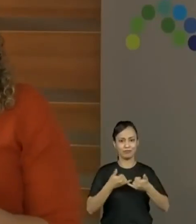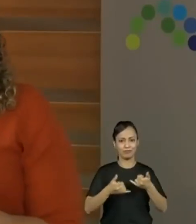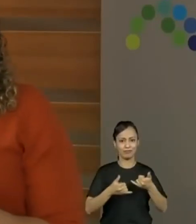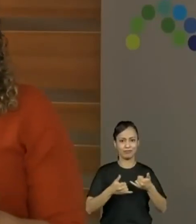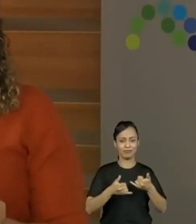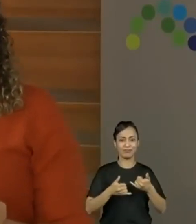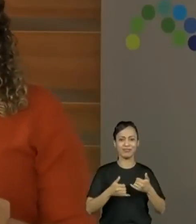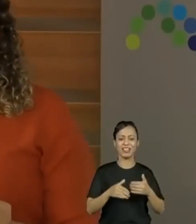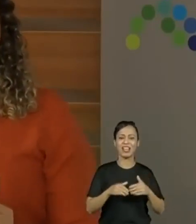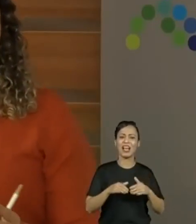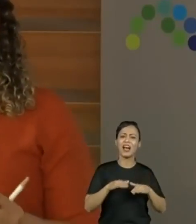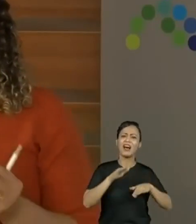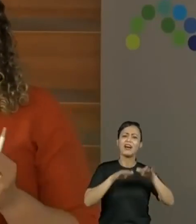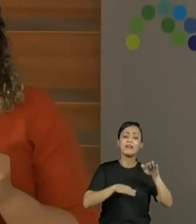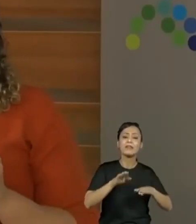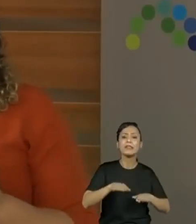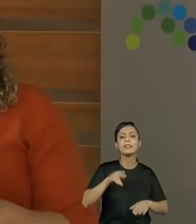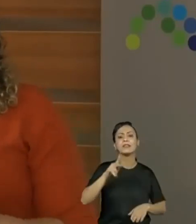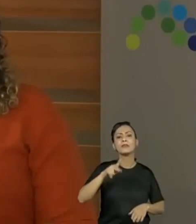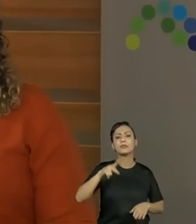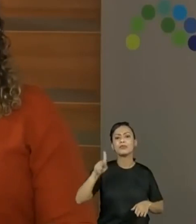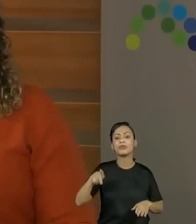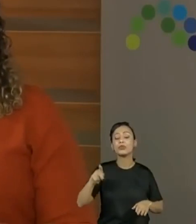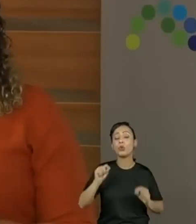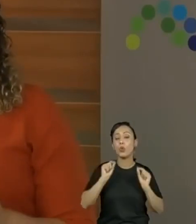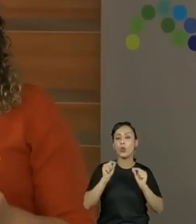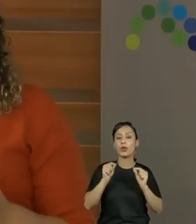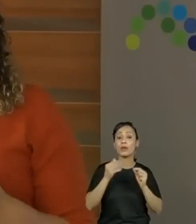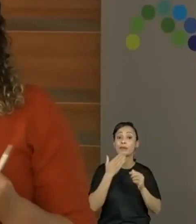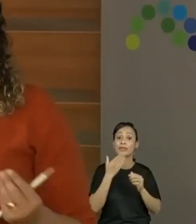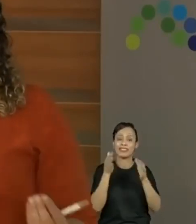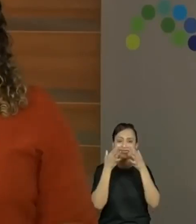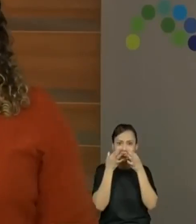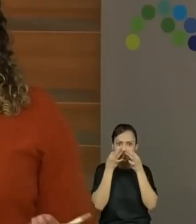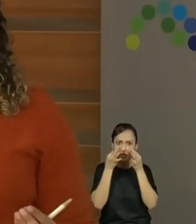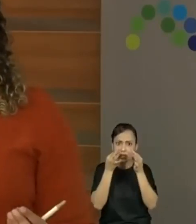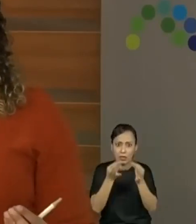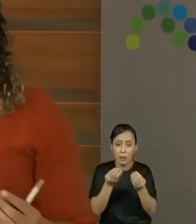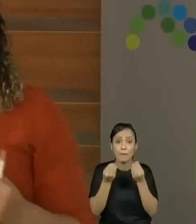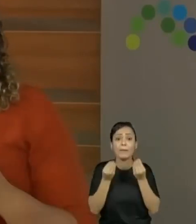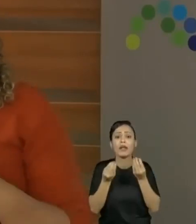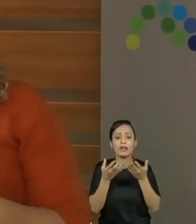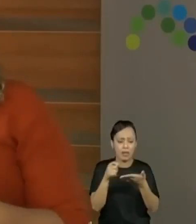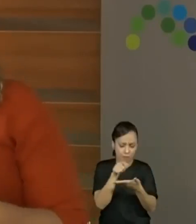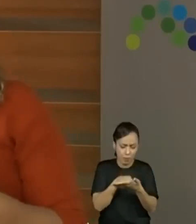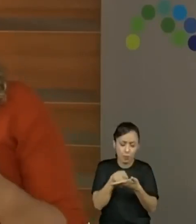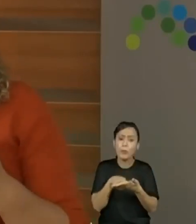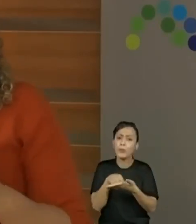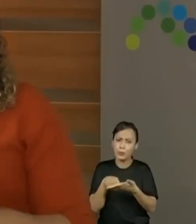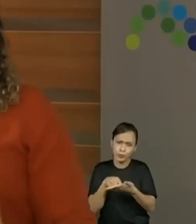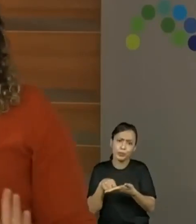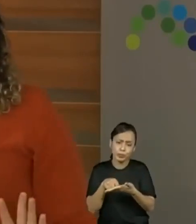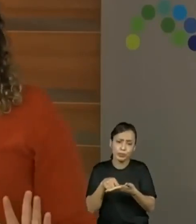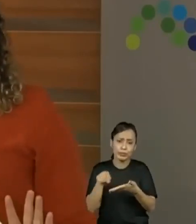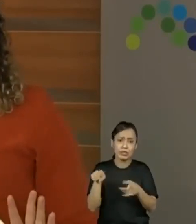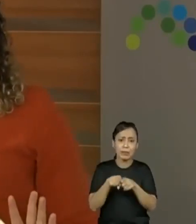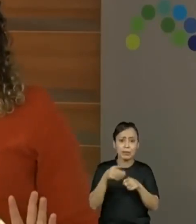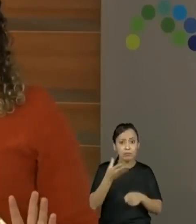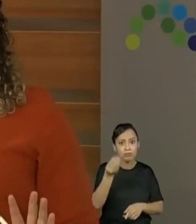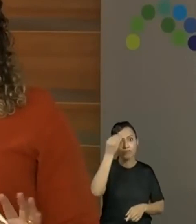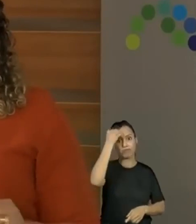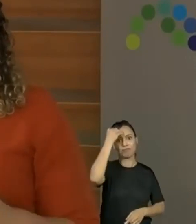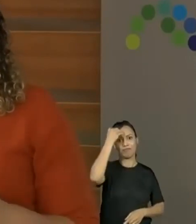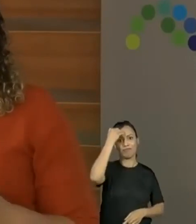professora quisesse trazer ali, então preste atenção, mais do que o registro ali, eu vou perguntar, você respondeu